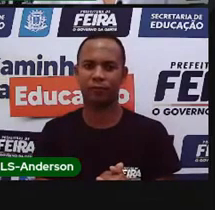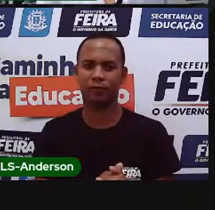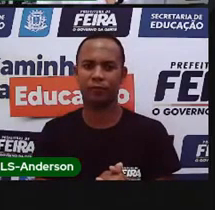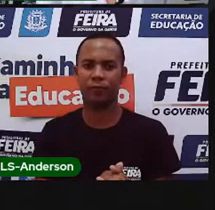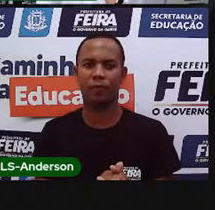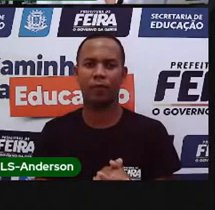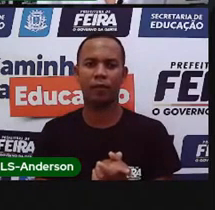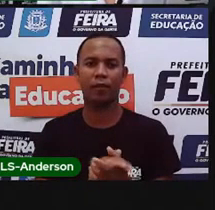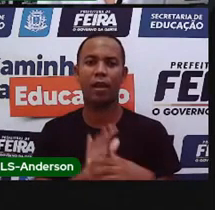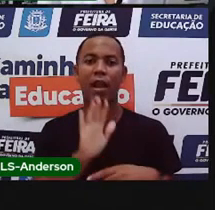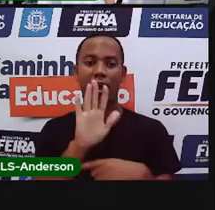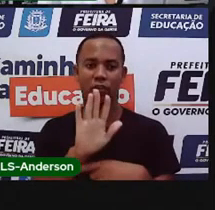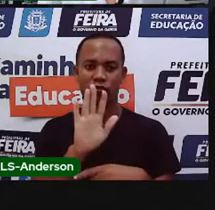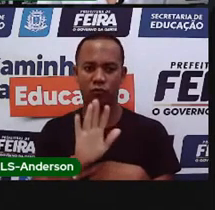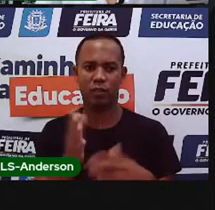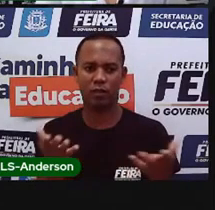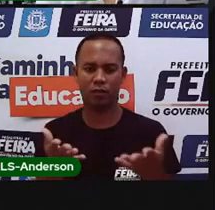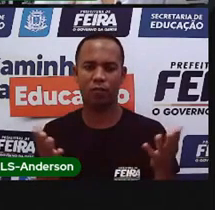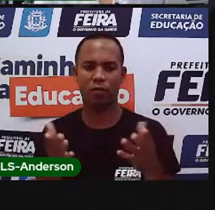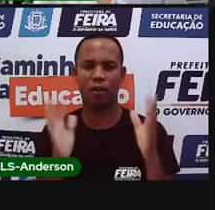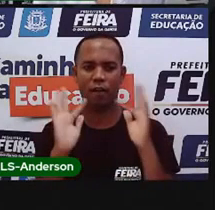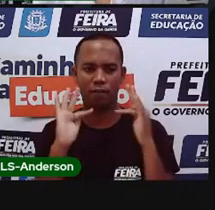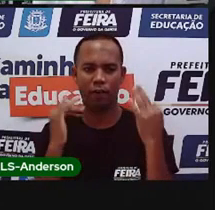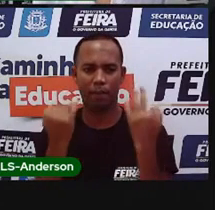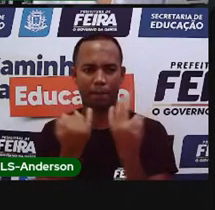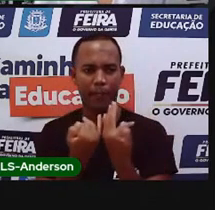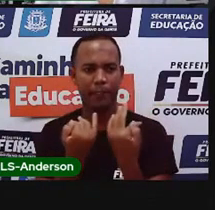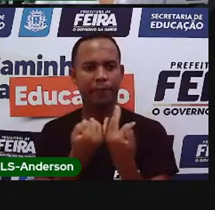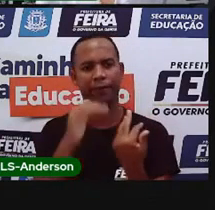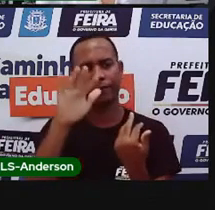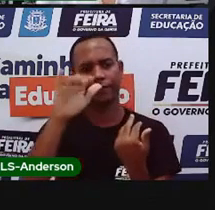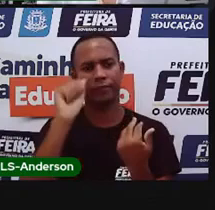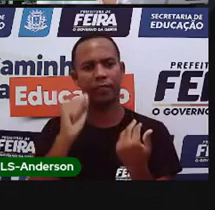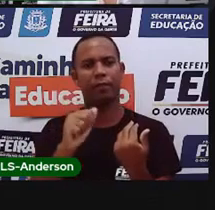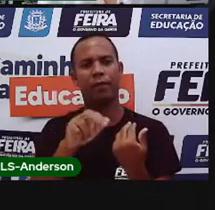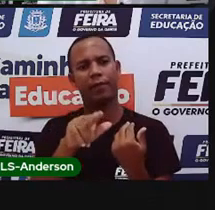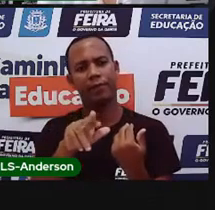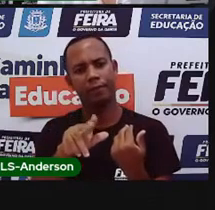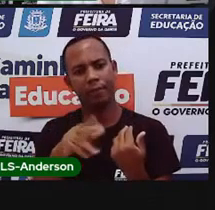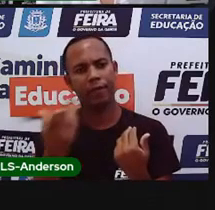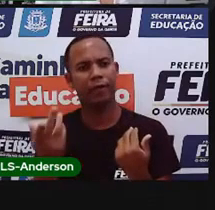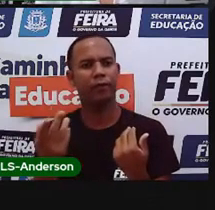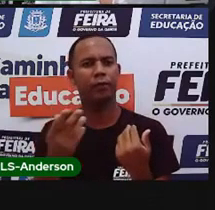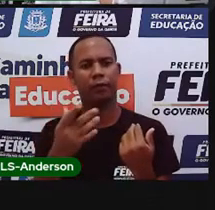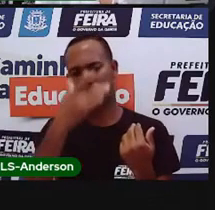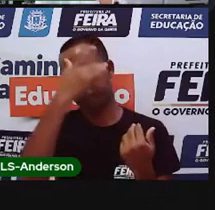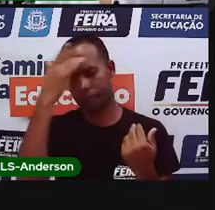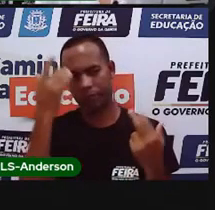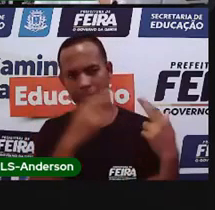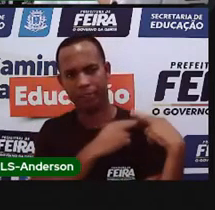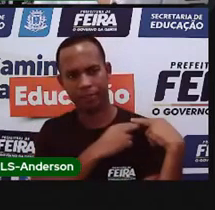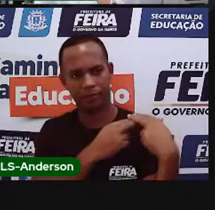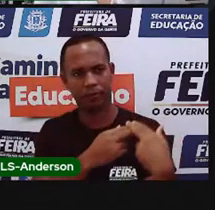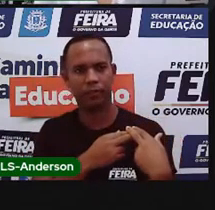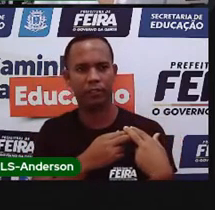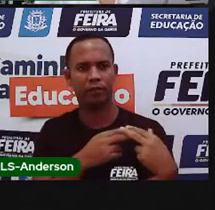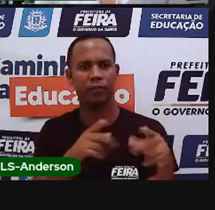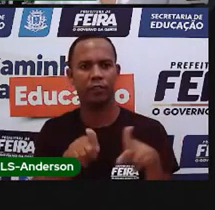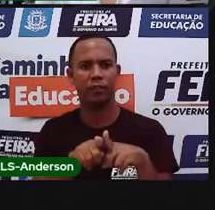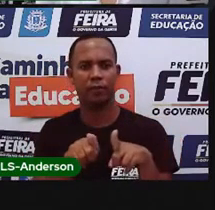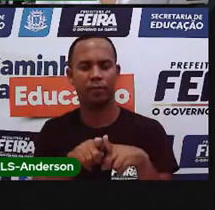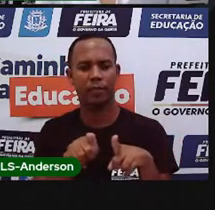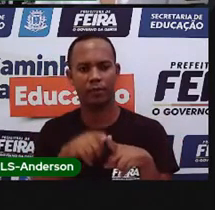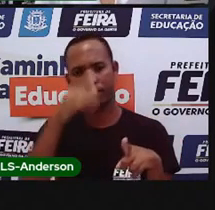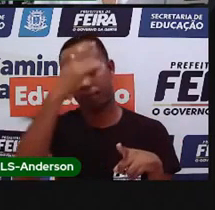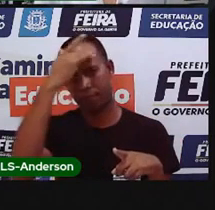a ajuda da família, com a ajuda do irmãozinho, do responsável, da pessoa que está tomando